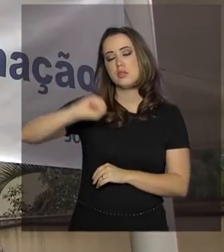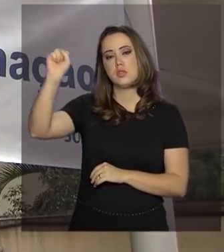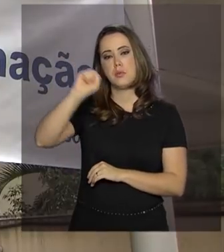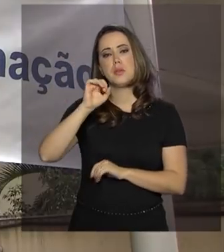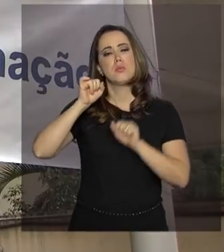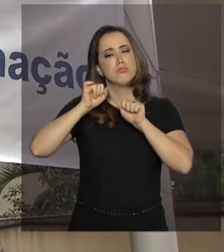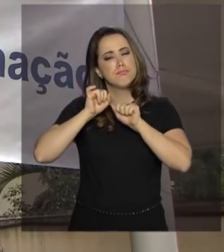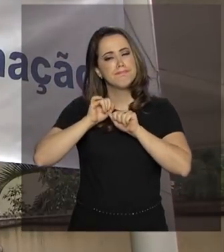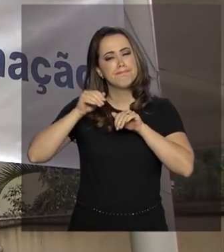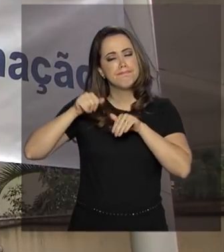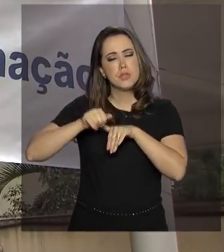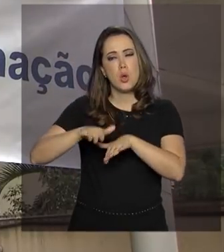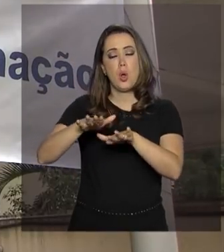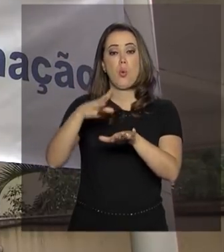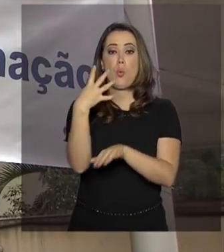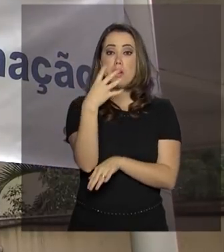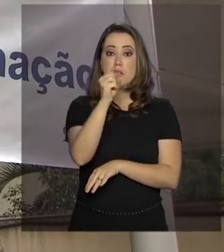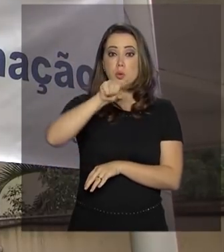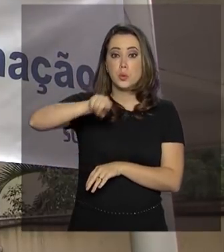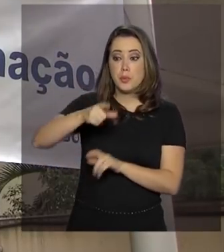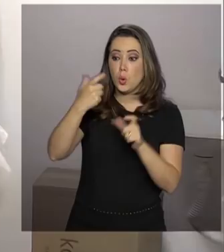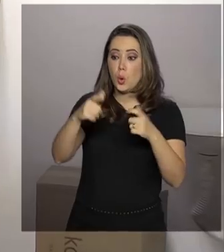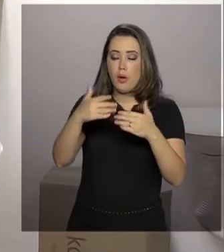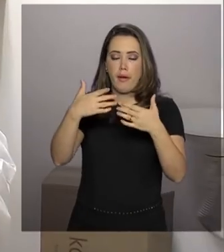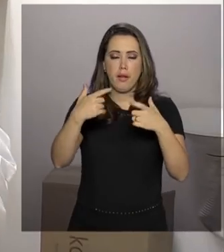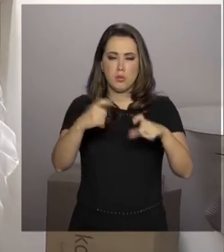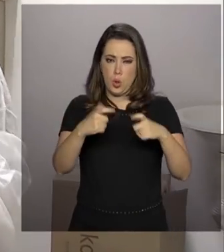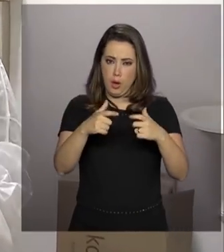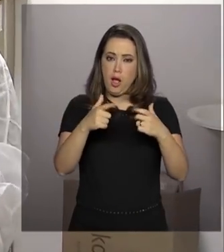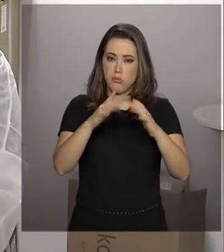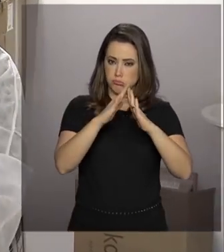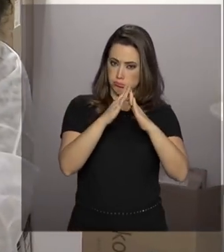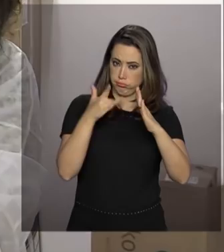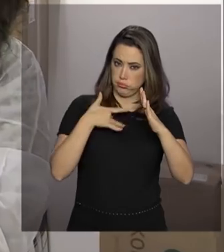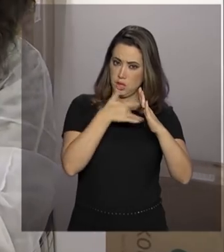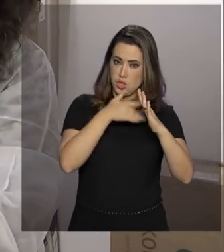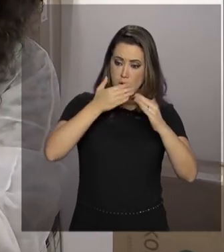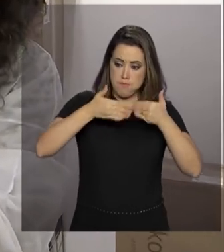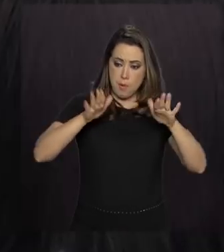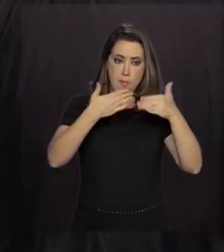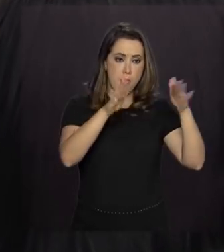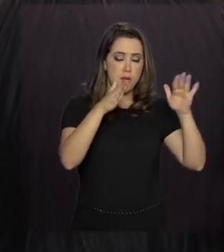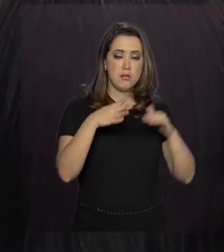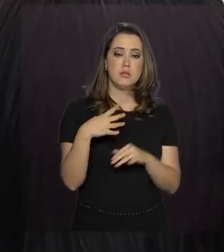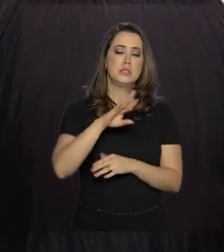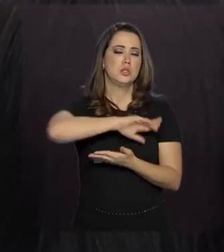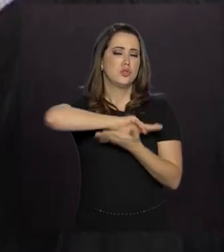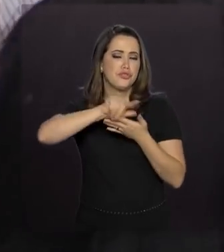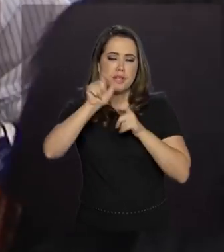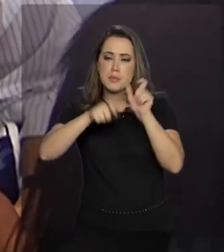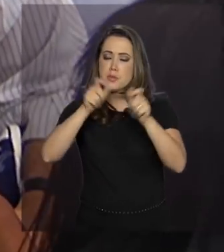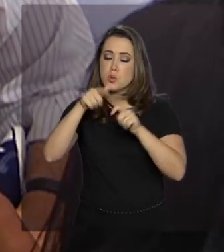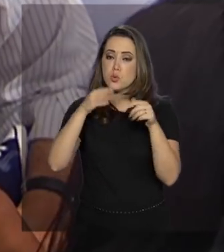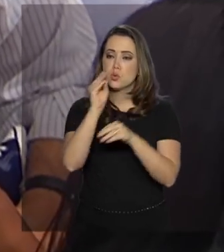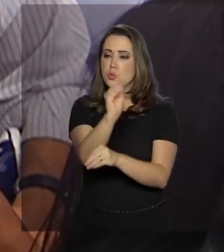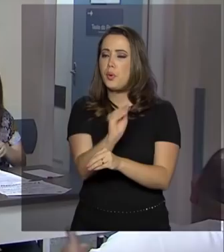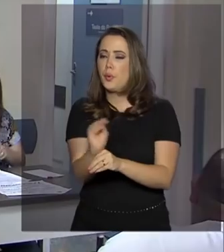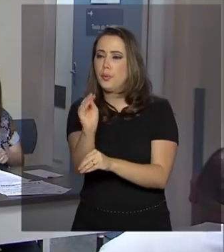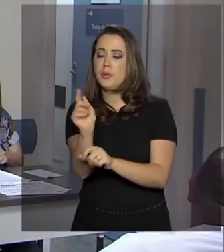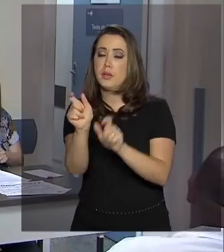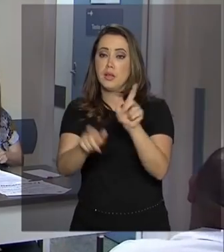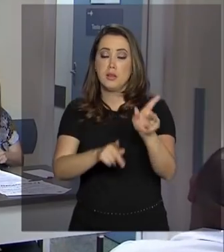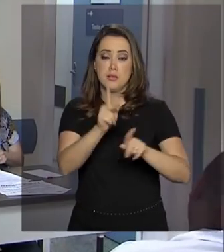foram mobilizados 48 mil postos de vacinação e 196 mil pessoas para o atendimento à população.